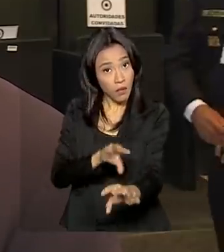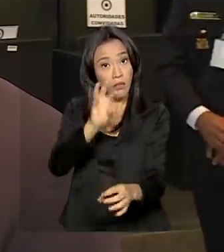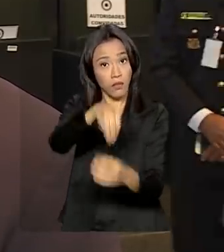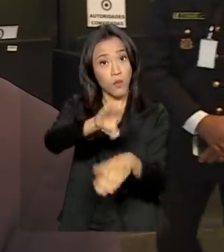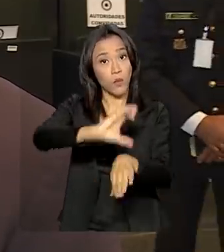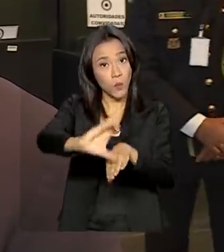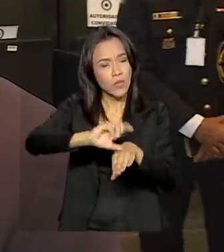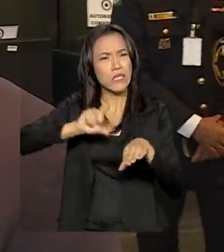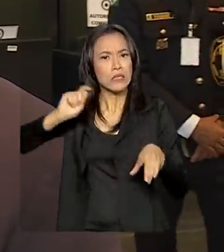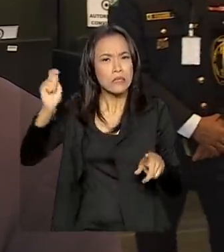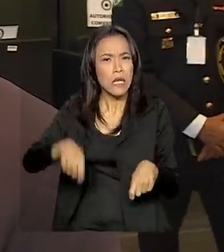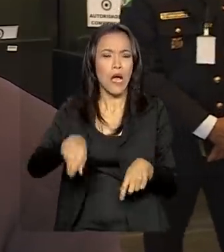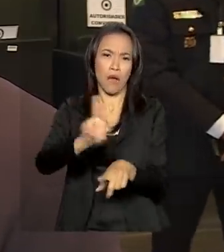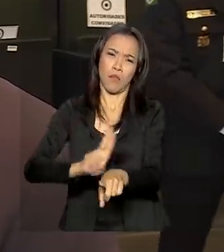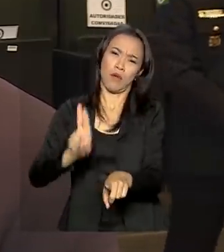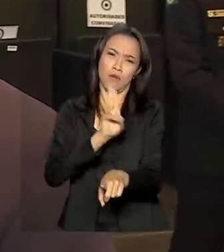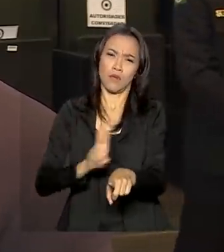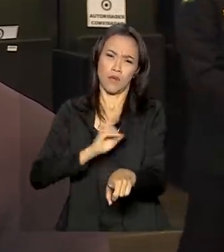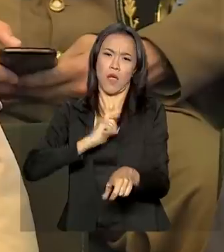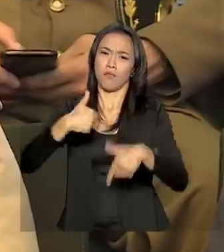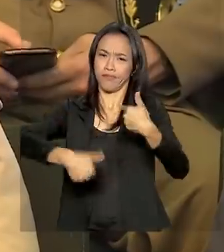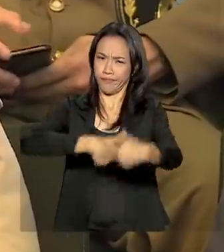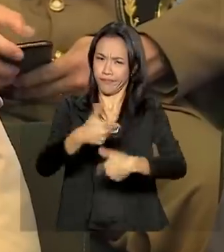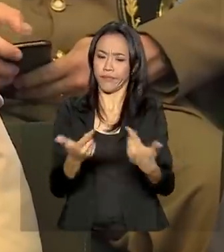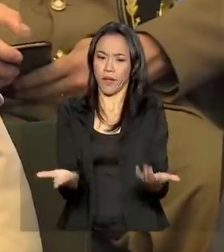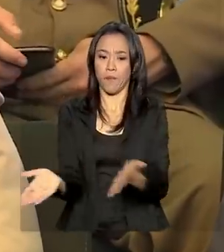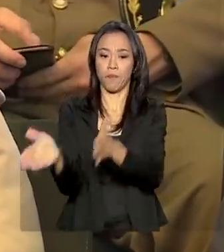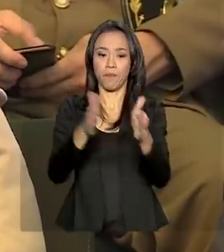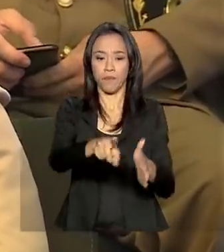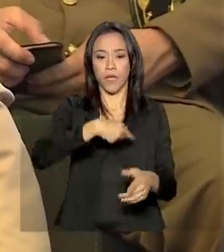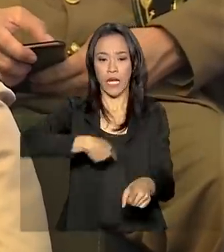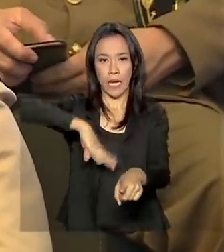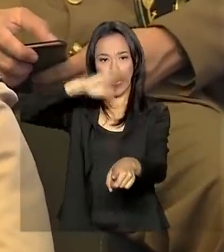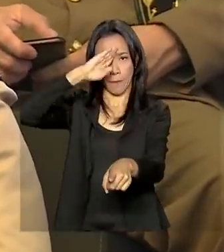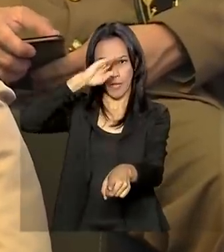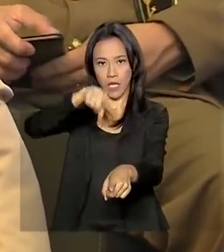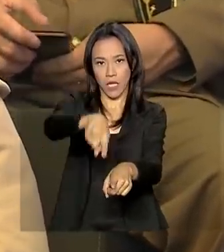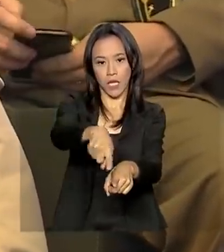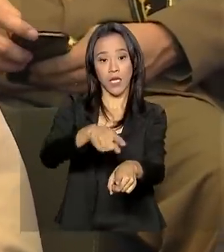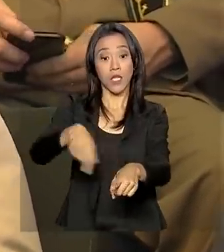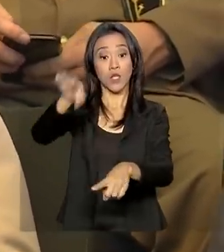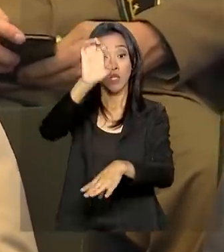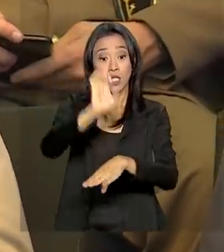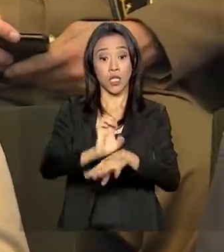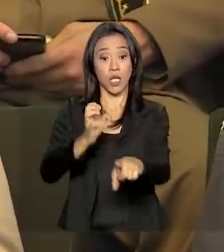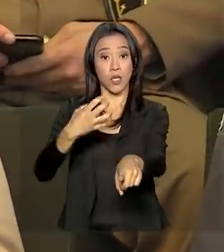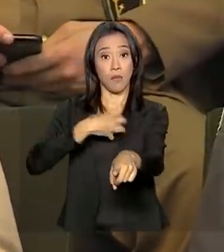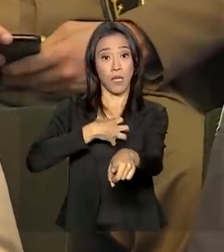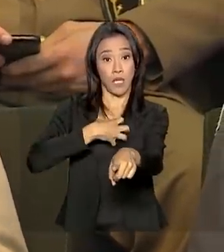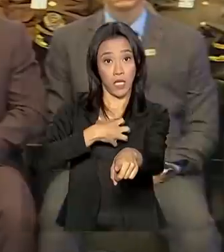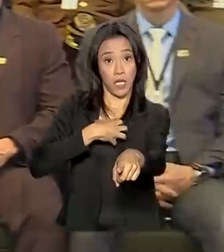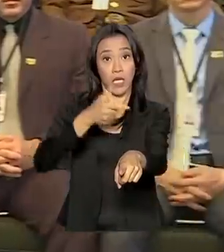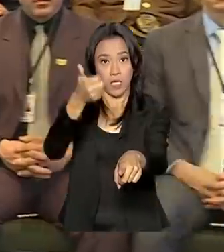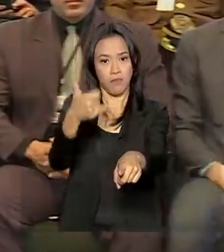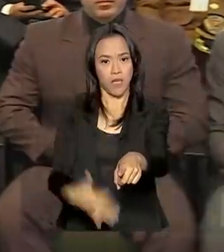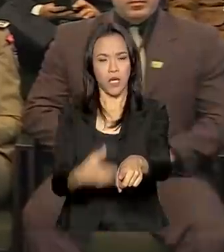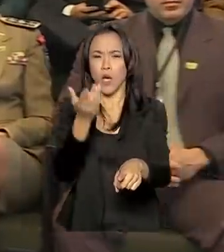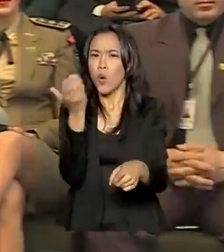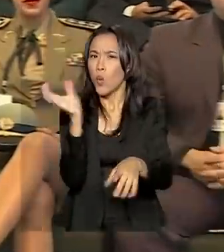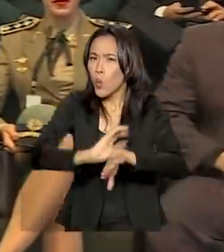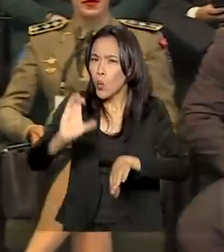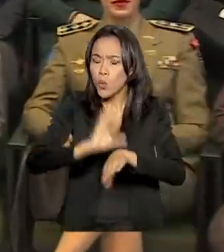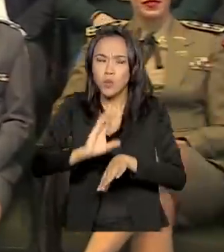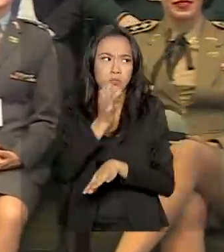aplicar diretamente na prática nos nossos estados. A capitã da Polícia Militar do Estado da Bahia afirma que o curso é uma grande